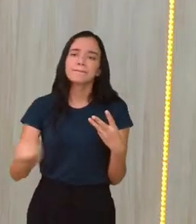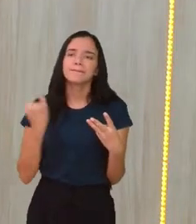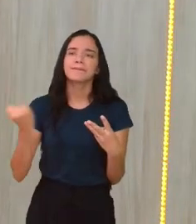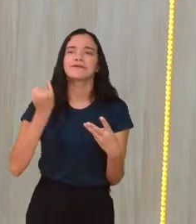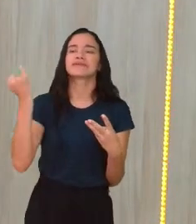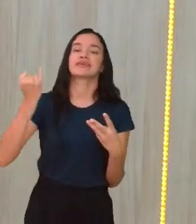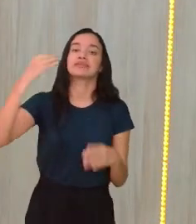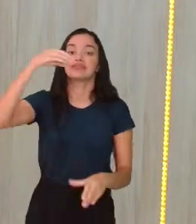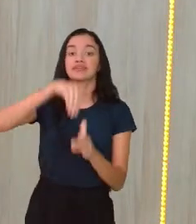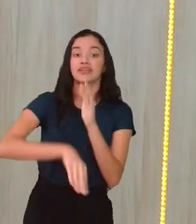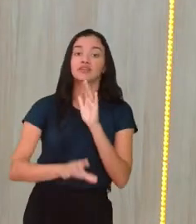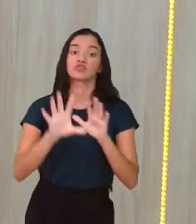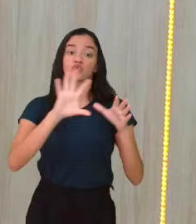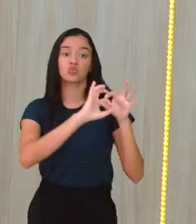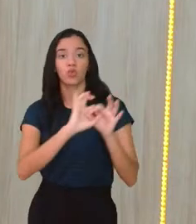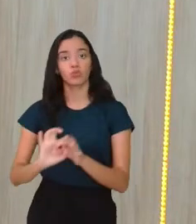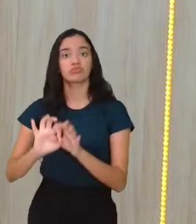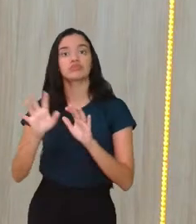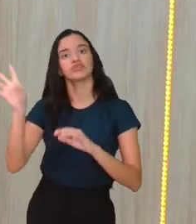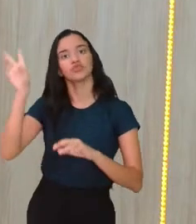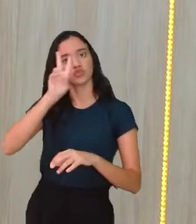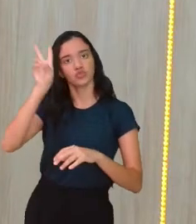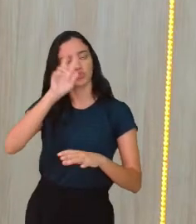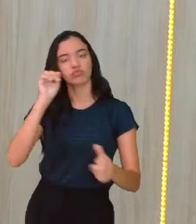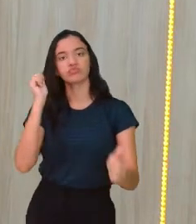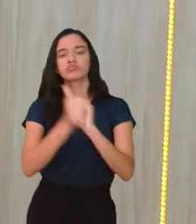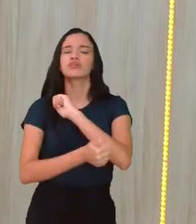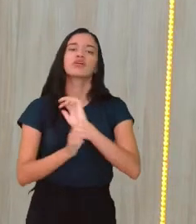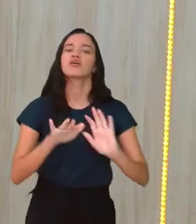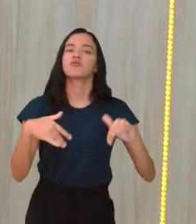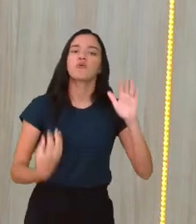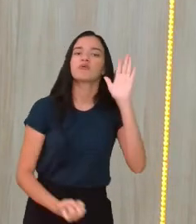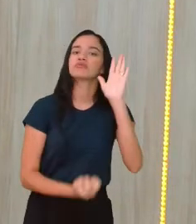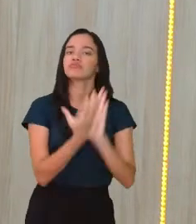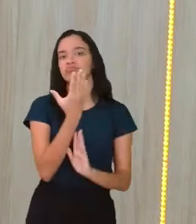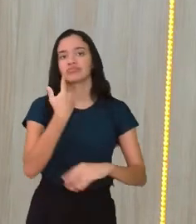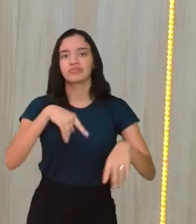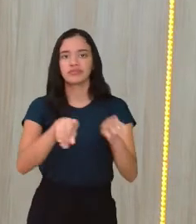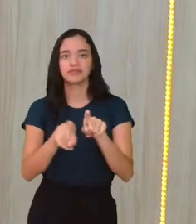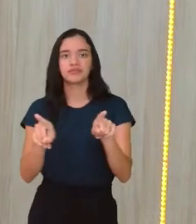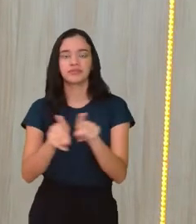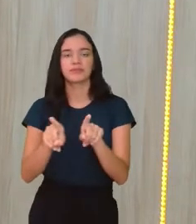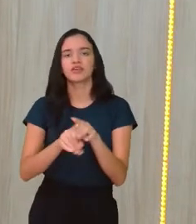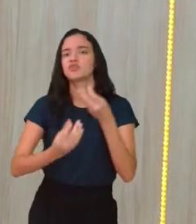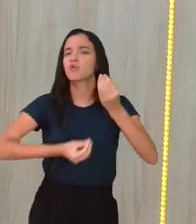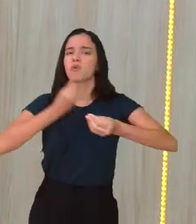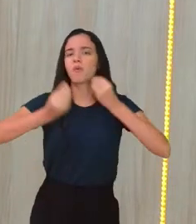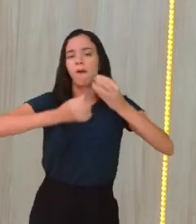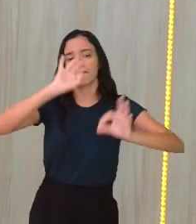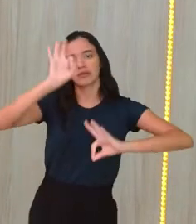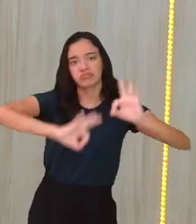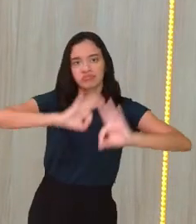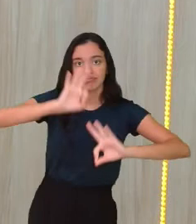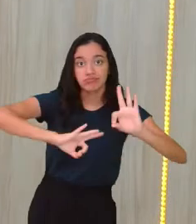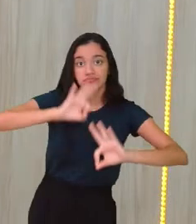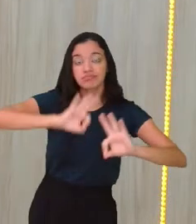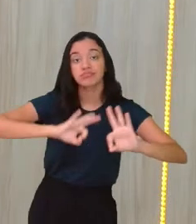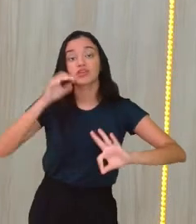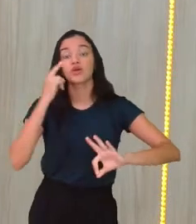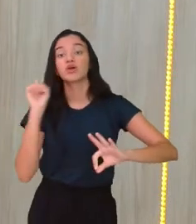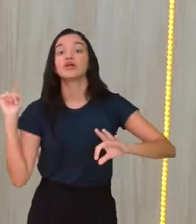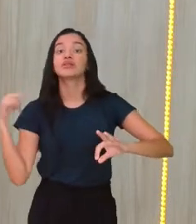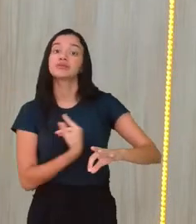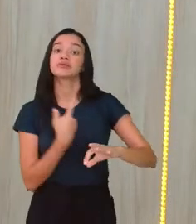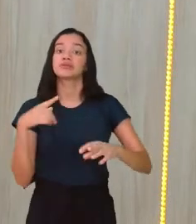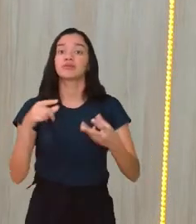né? Dentro desse contexto histórico do esporte, de quando ele surge e de como ele vai se organizando. Então, nós